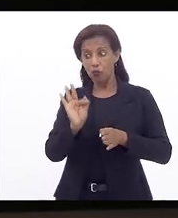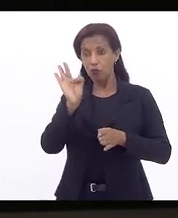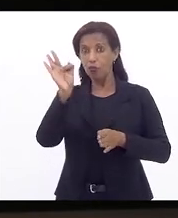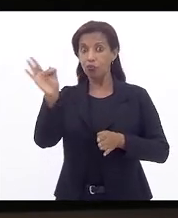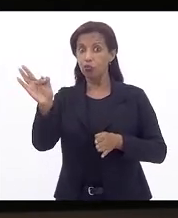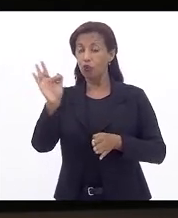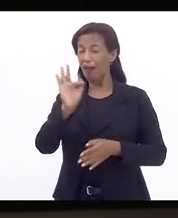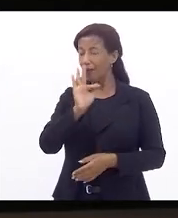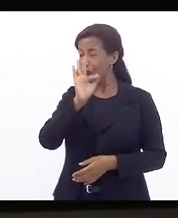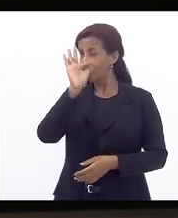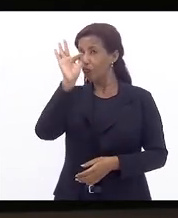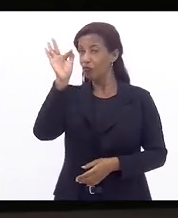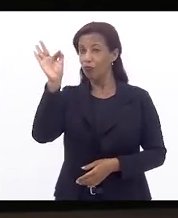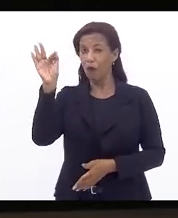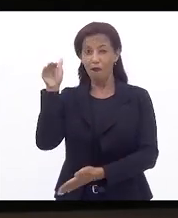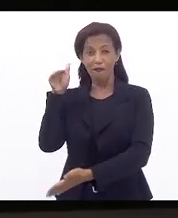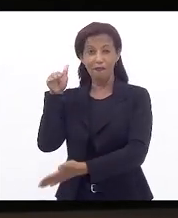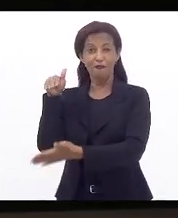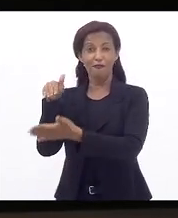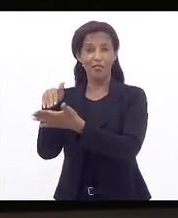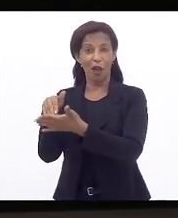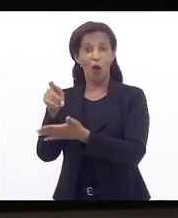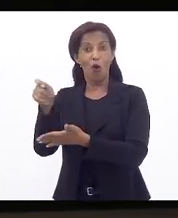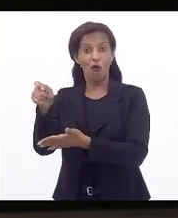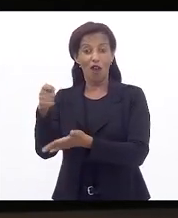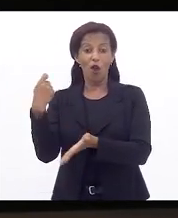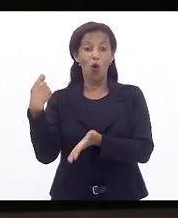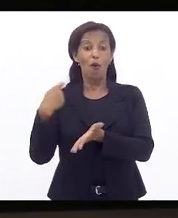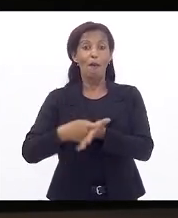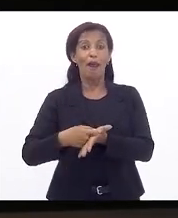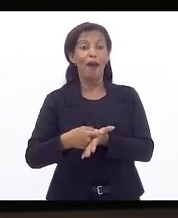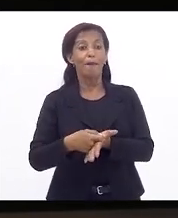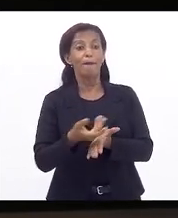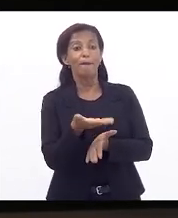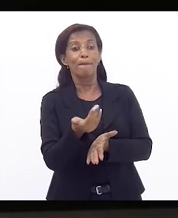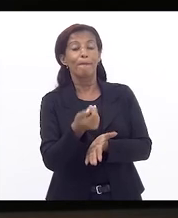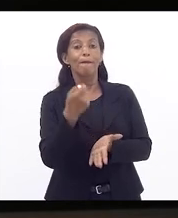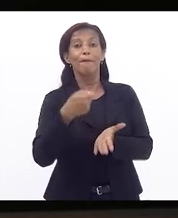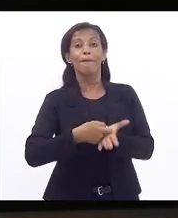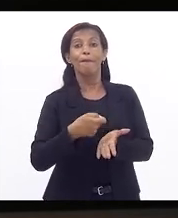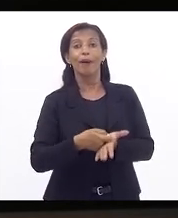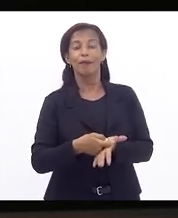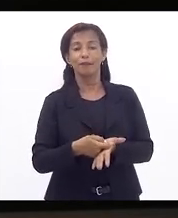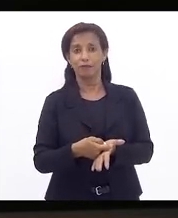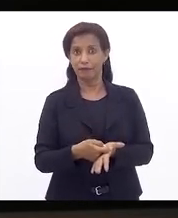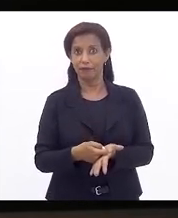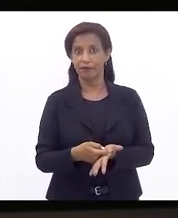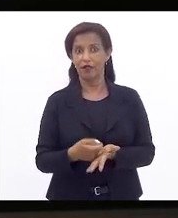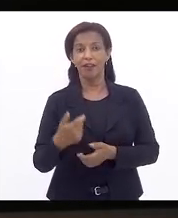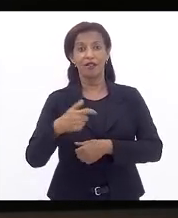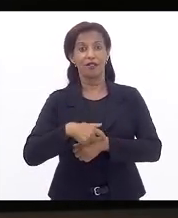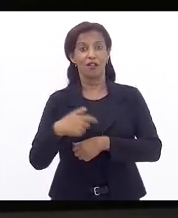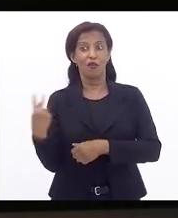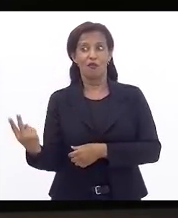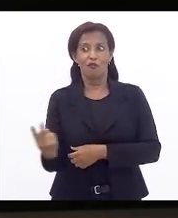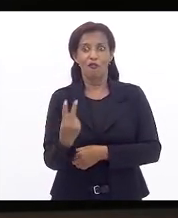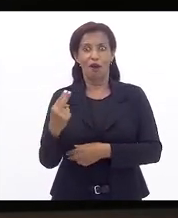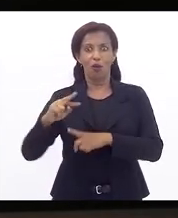lá no final, quando ela começar a ser cobrada, então ela vai ser cobrada exatamente por um valor